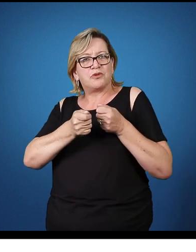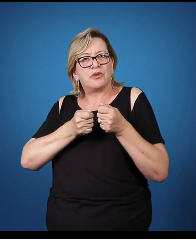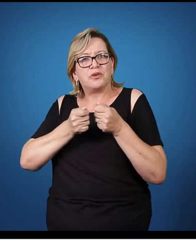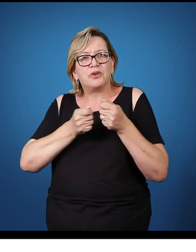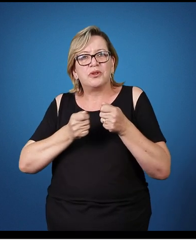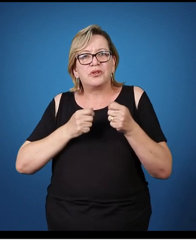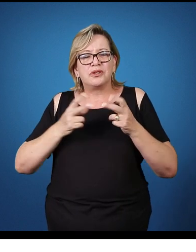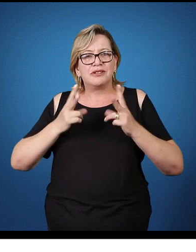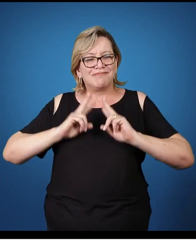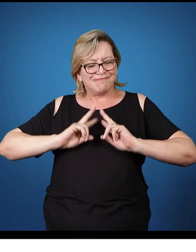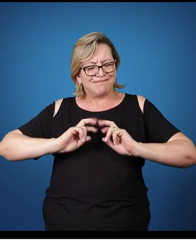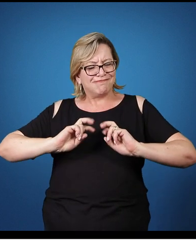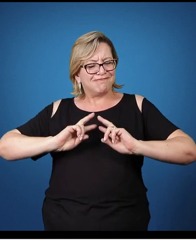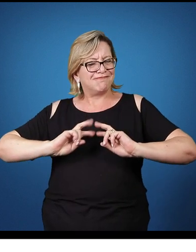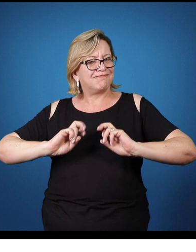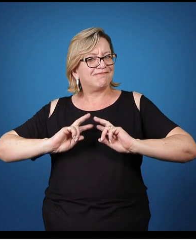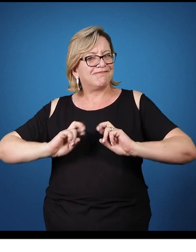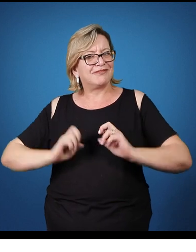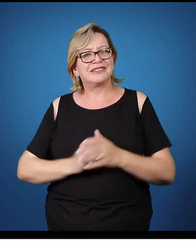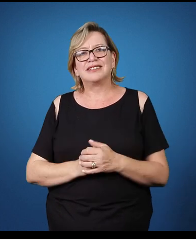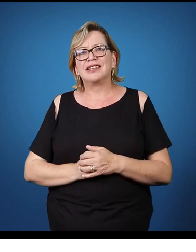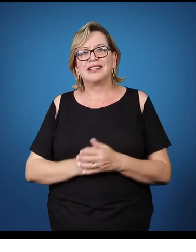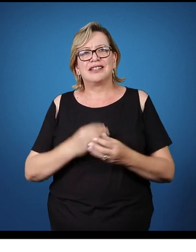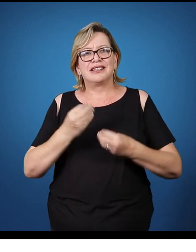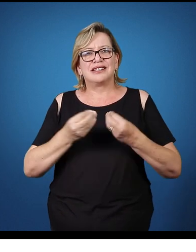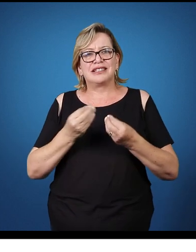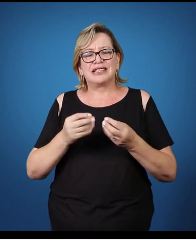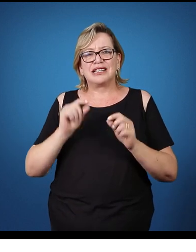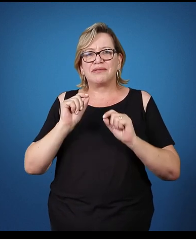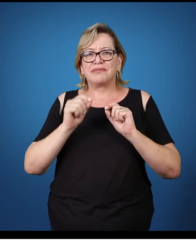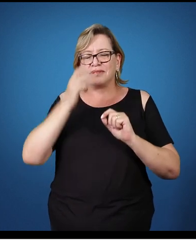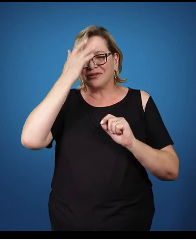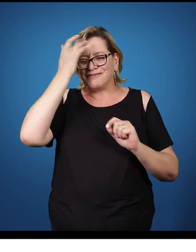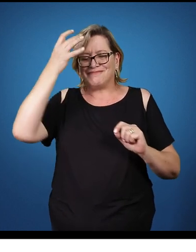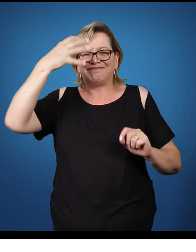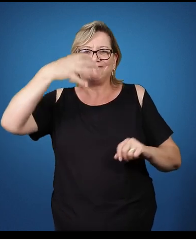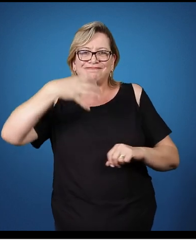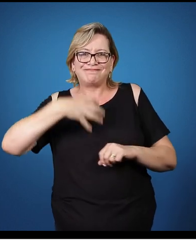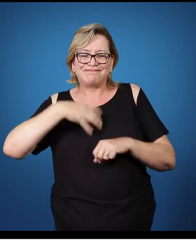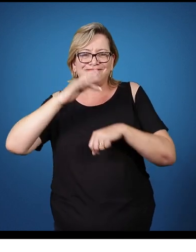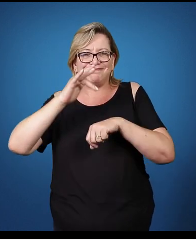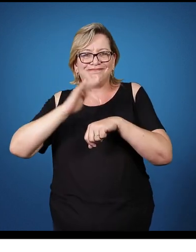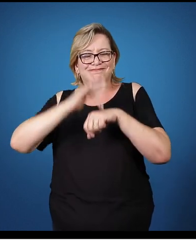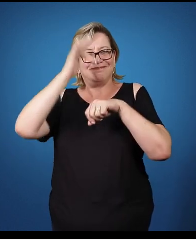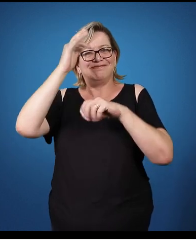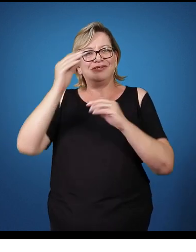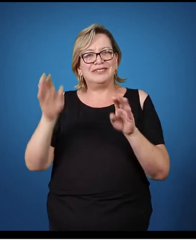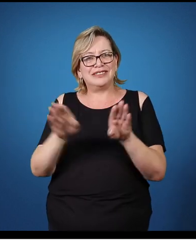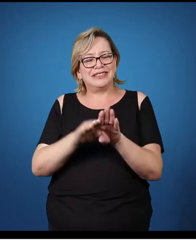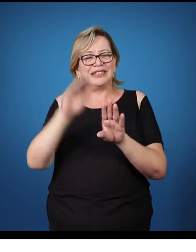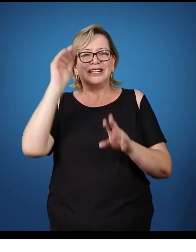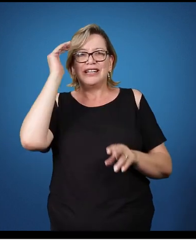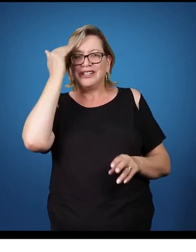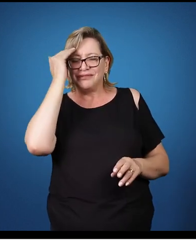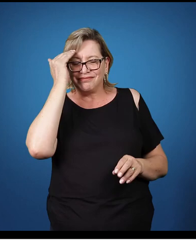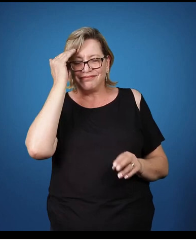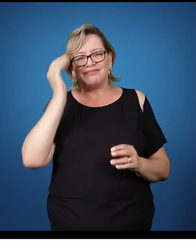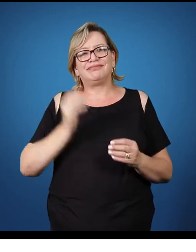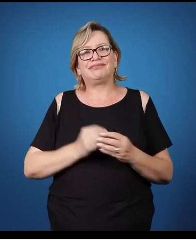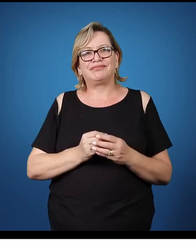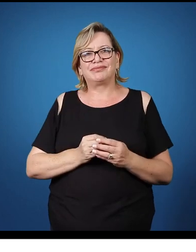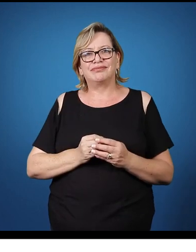próprias percepções, os próprios sentidos e o entendimento, não é?